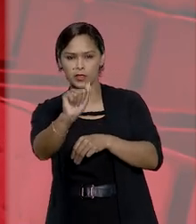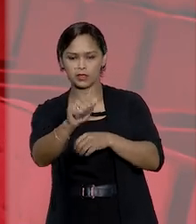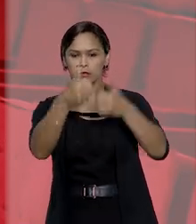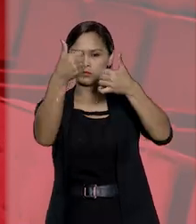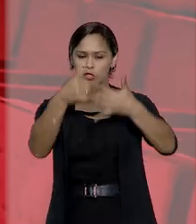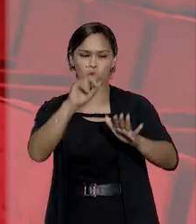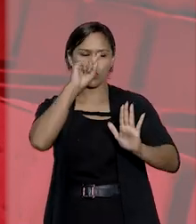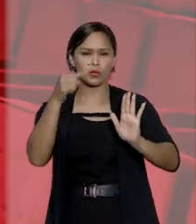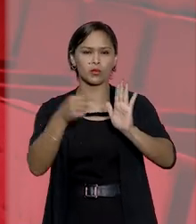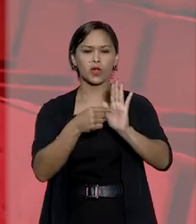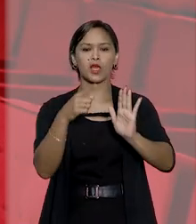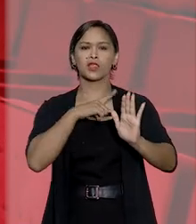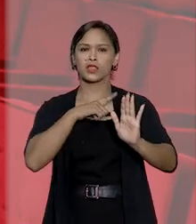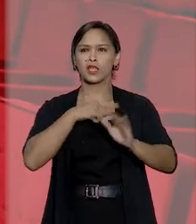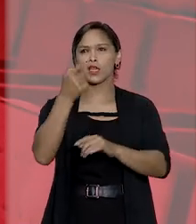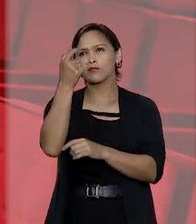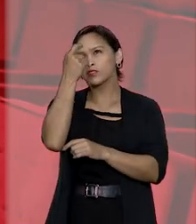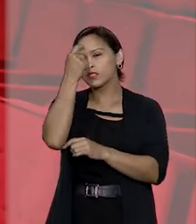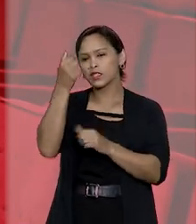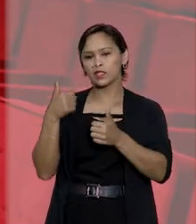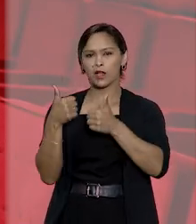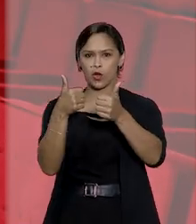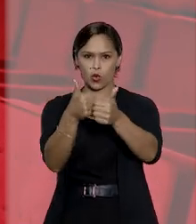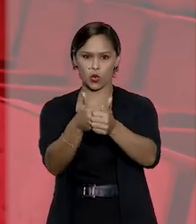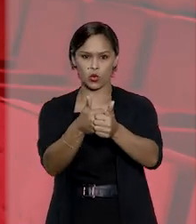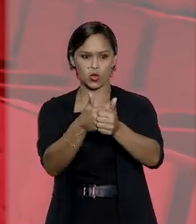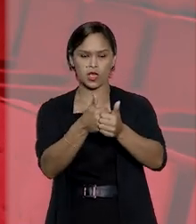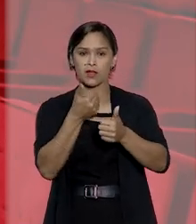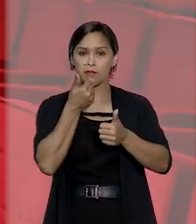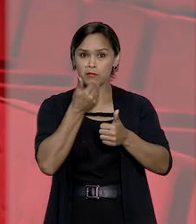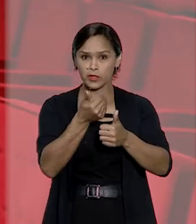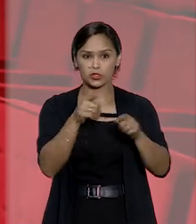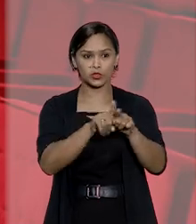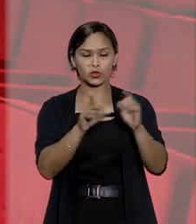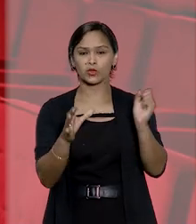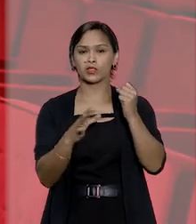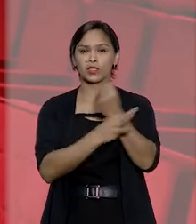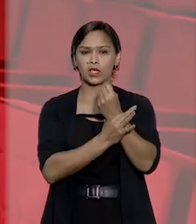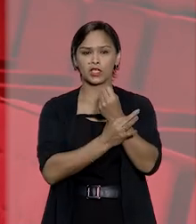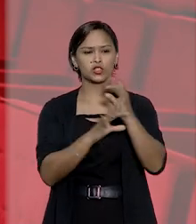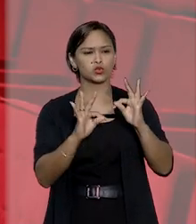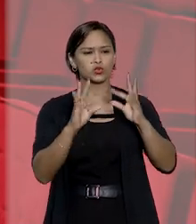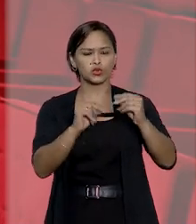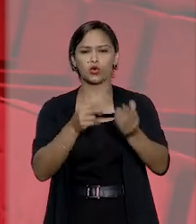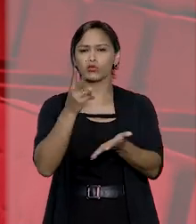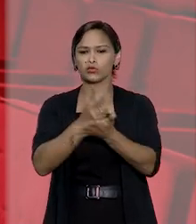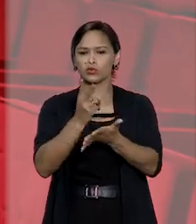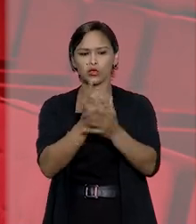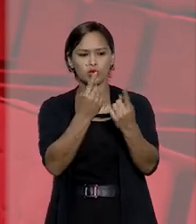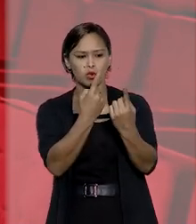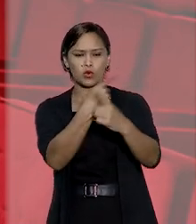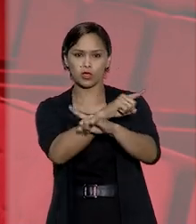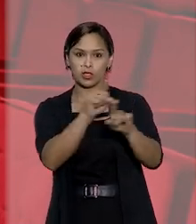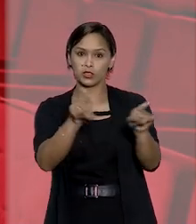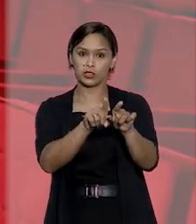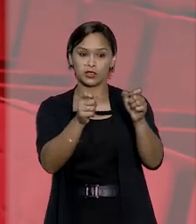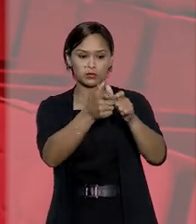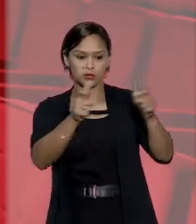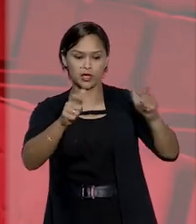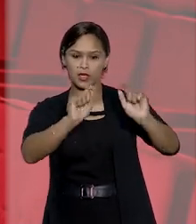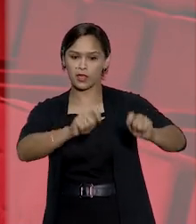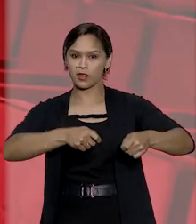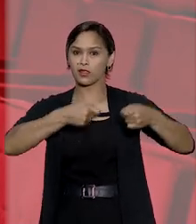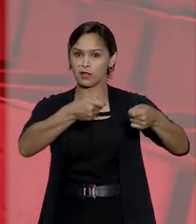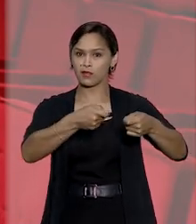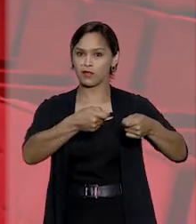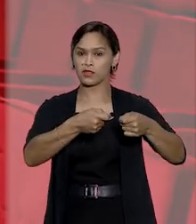que o acusado teve ciência da conduta que lhe foi imputada, o que garantiu o pleno exercício do contraditório e da ampla defesa.